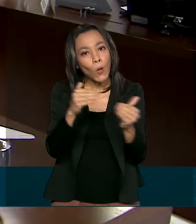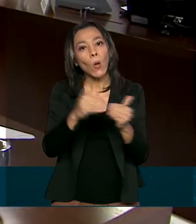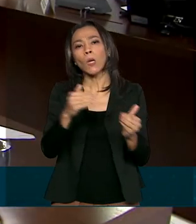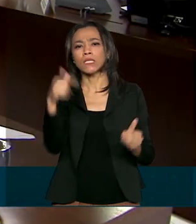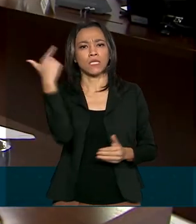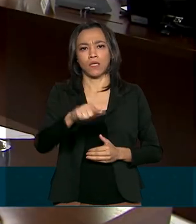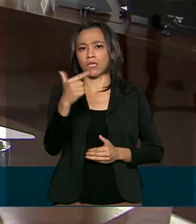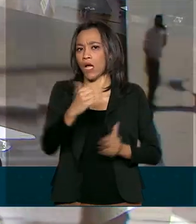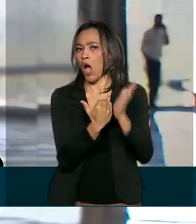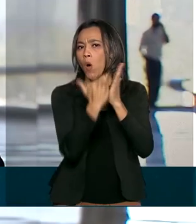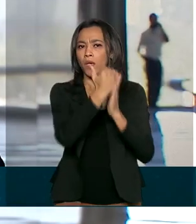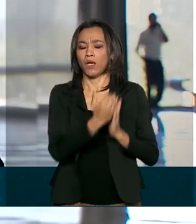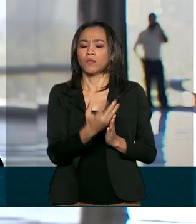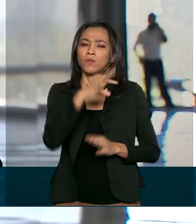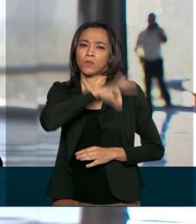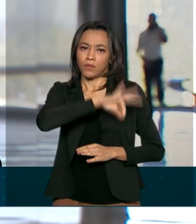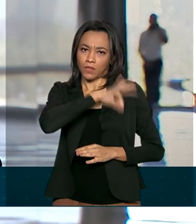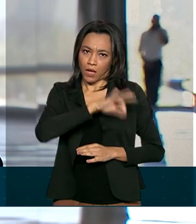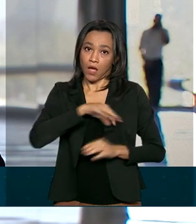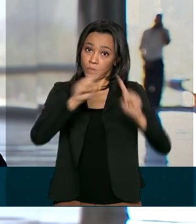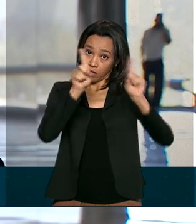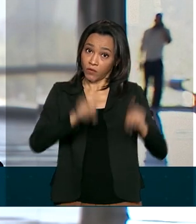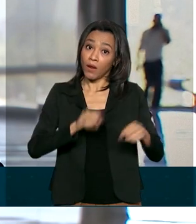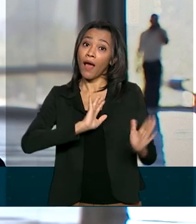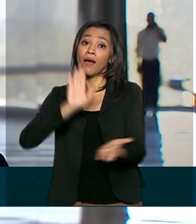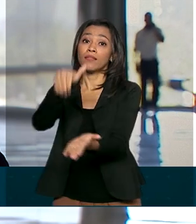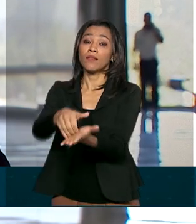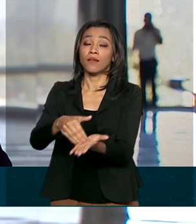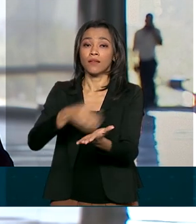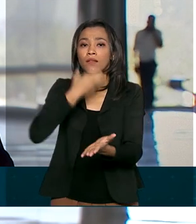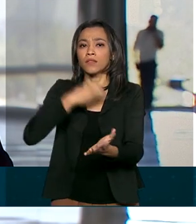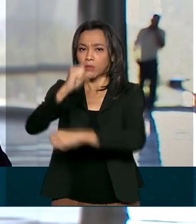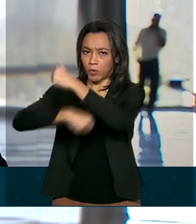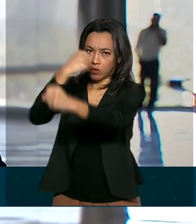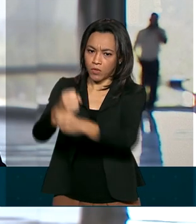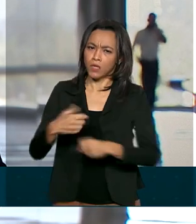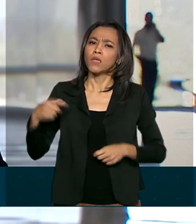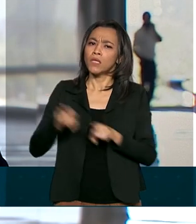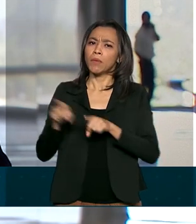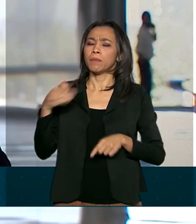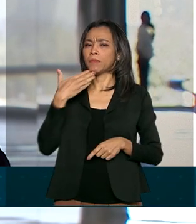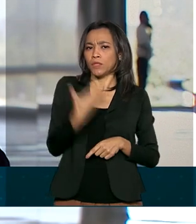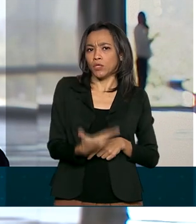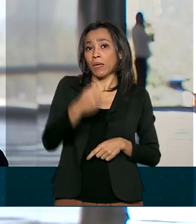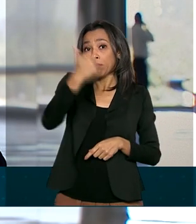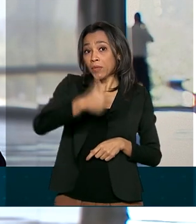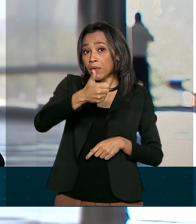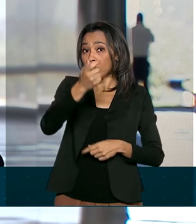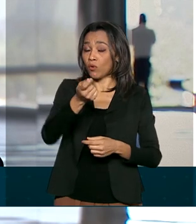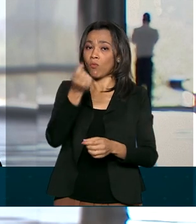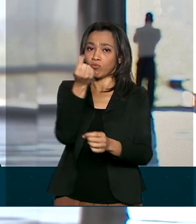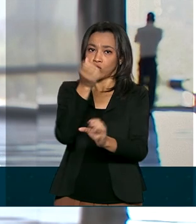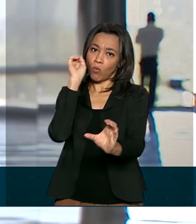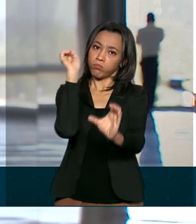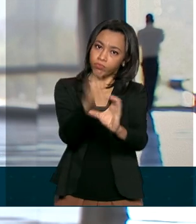sem aumento até dezembro do ano que vem. Os governadores também pediram que a primeira parcela dessa ajuda federal seja depositada, seja